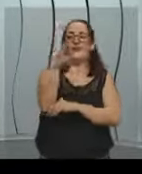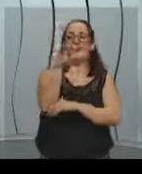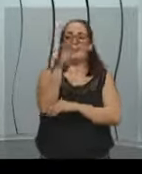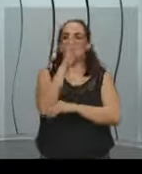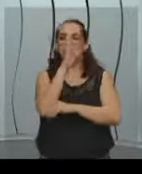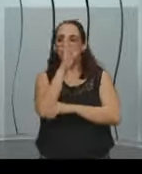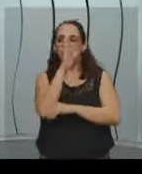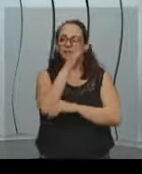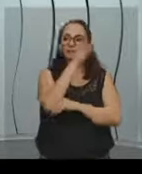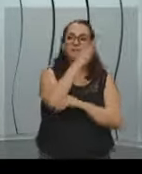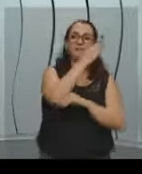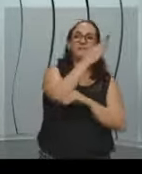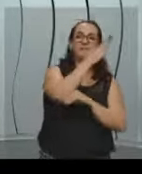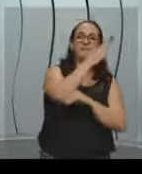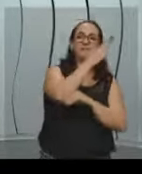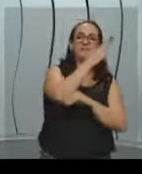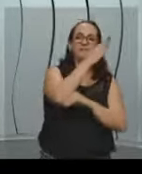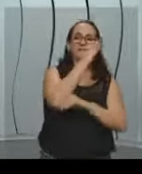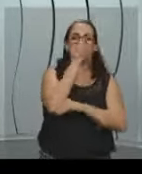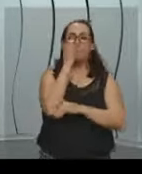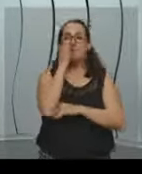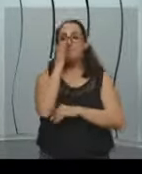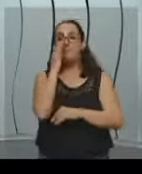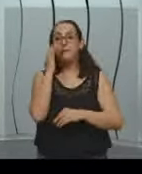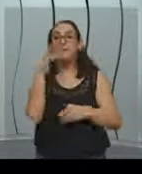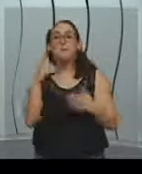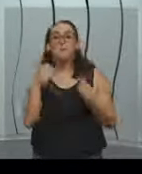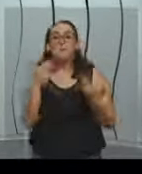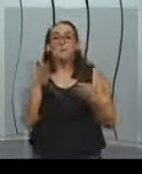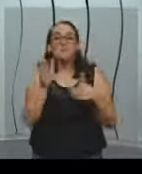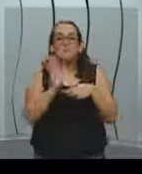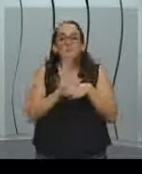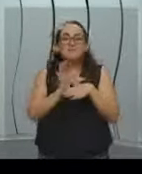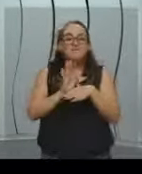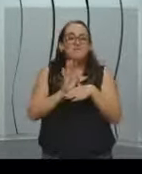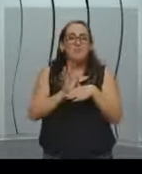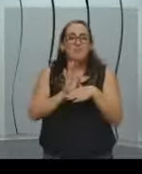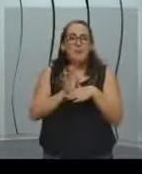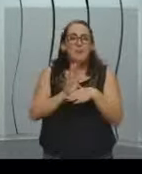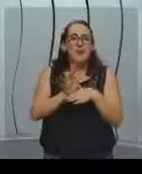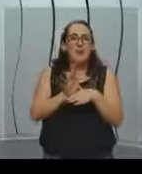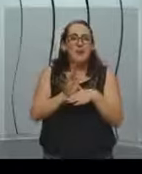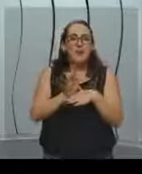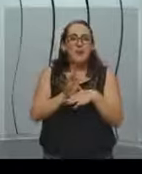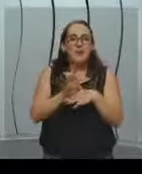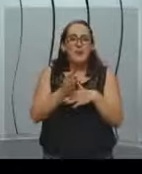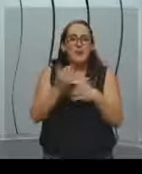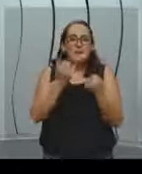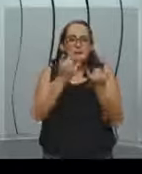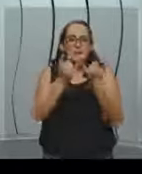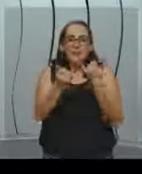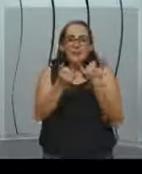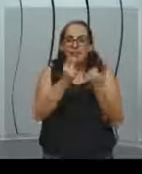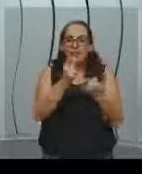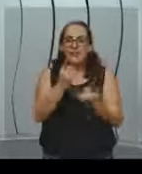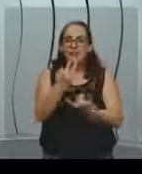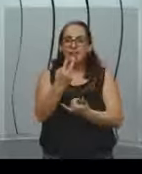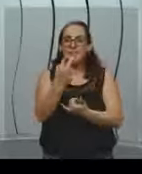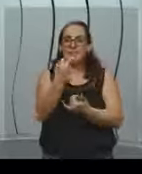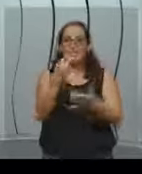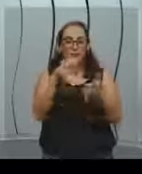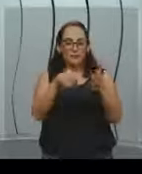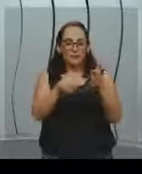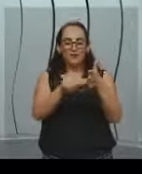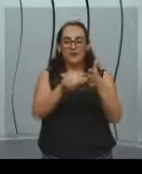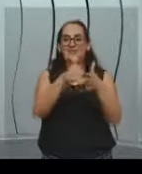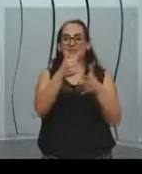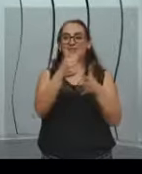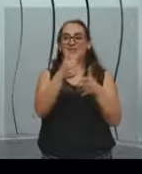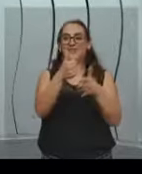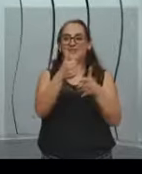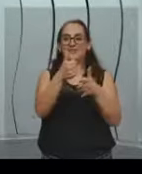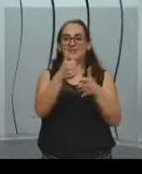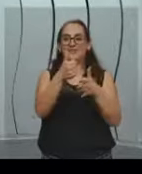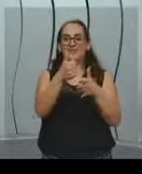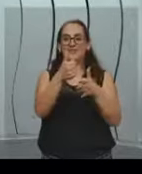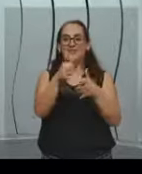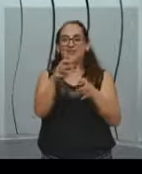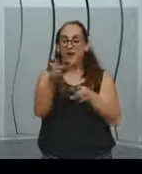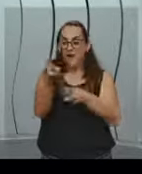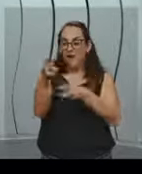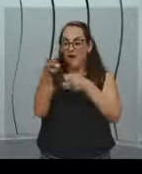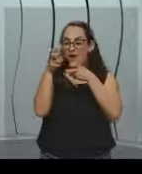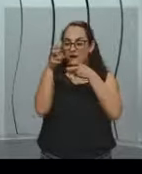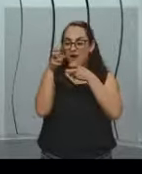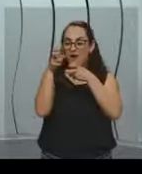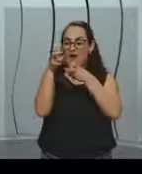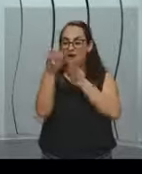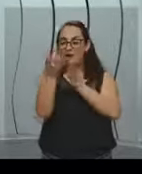Então, ele filma como se fosse duas vezes ao mesmo tempo. O ponto de vista do olho direito e o ponto de vista do